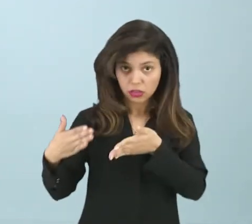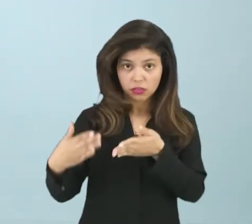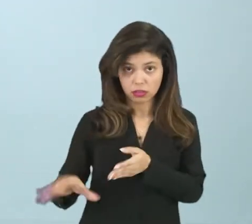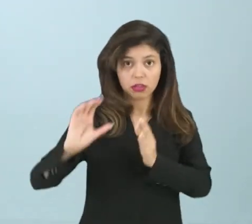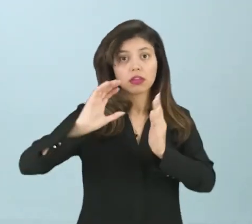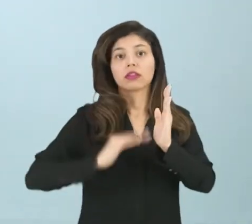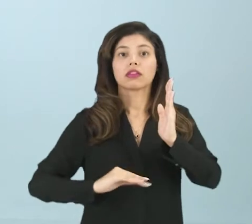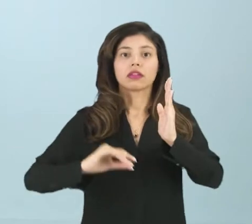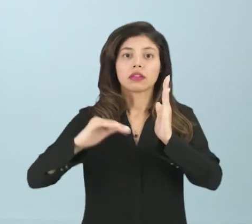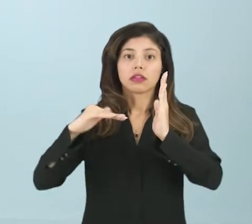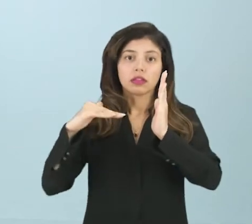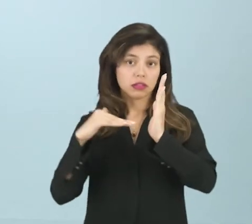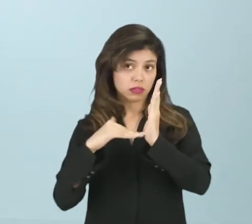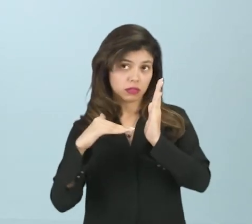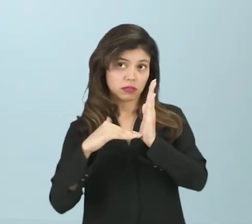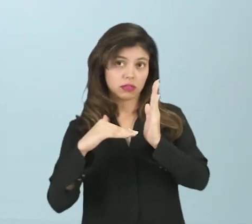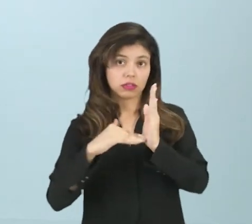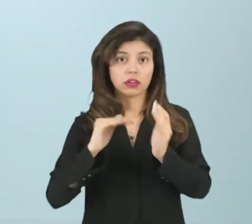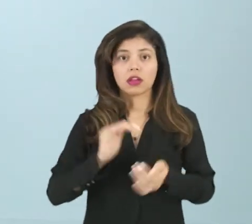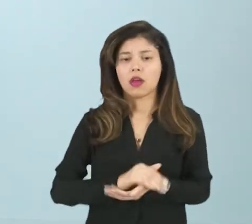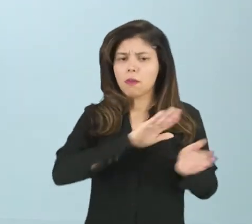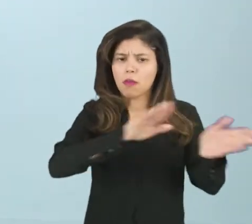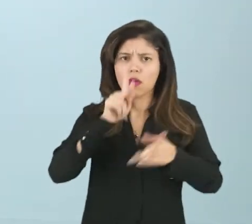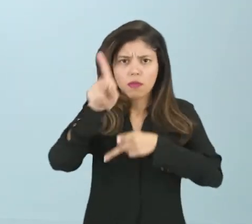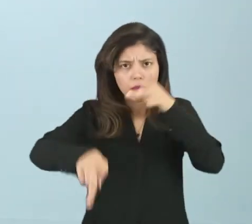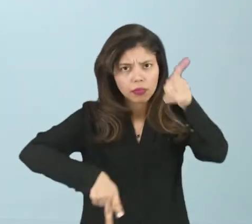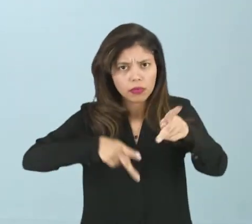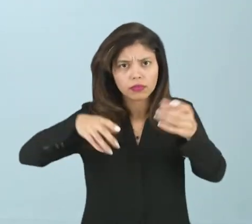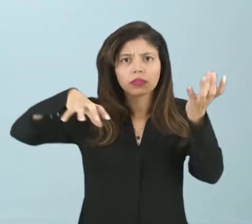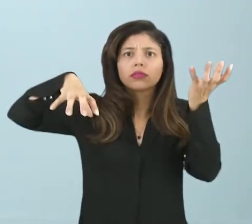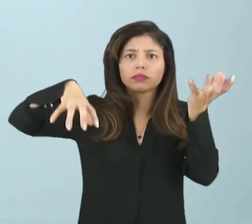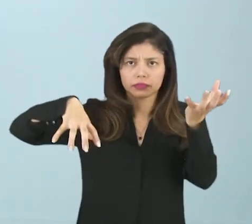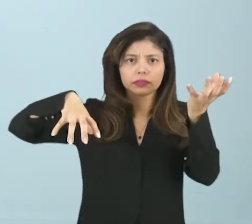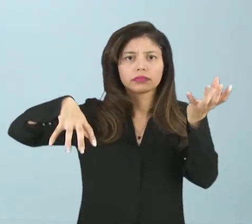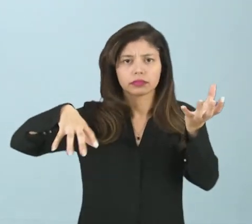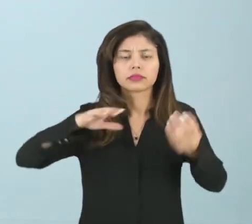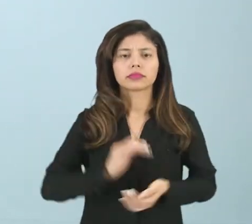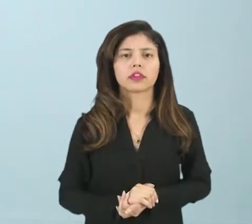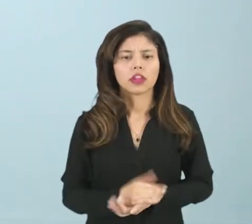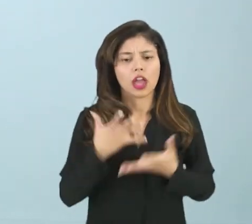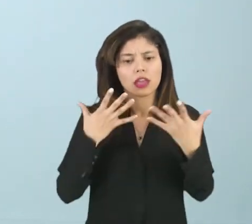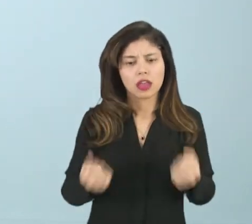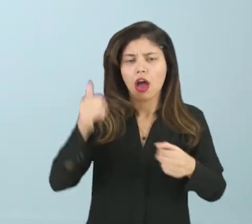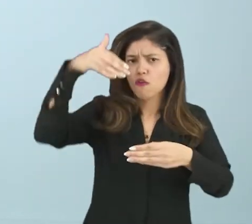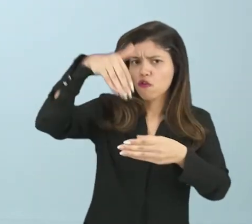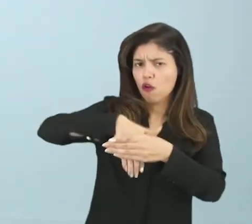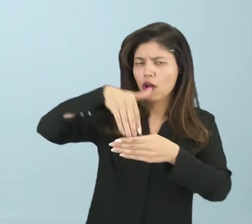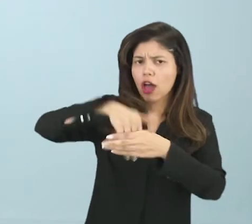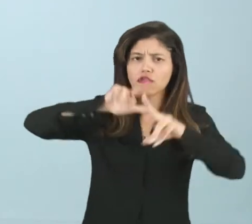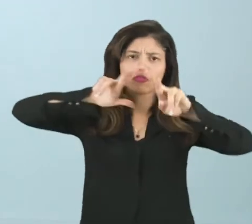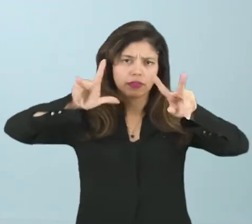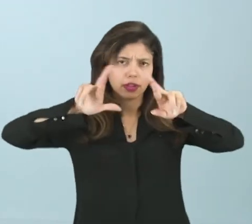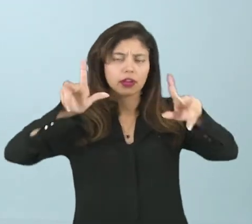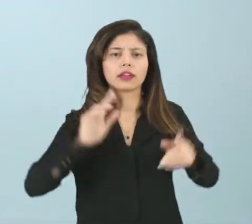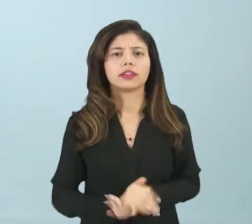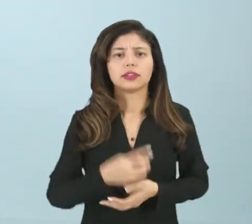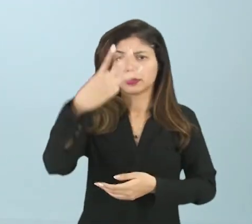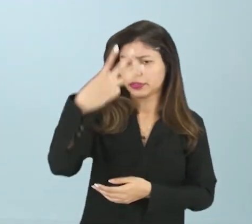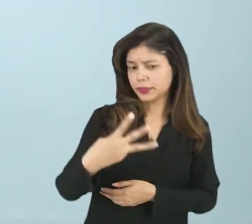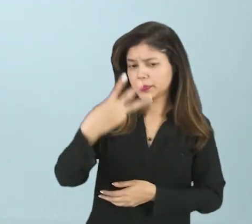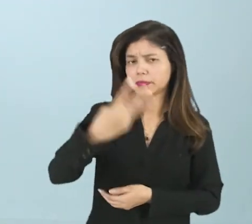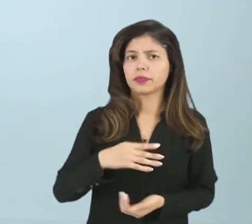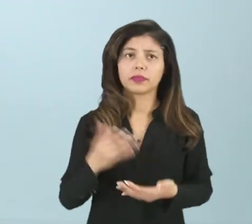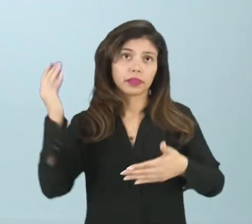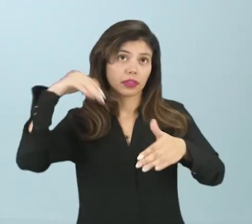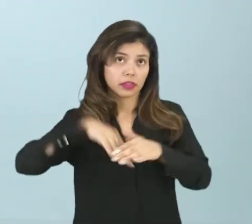Câmaras temáticas para o povo e o povo vota. Agora, a diferença desses três é que nós vamos